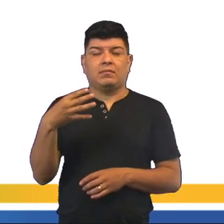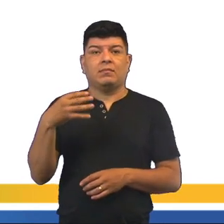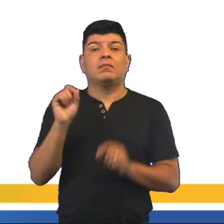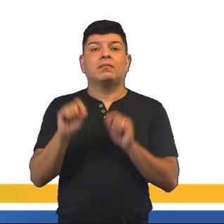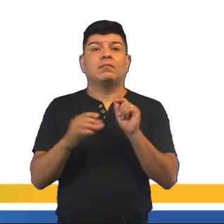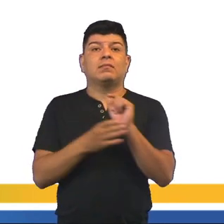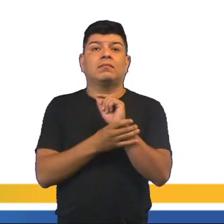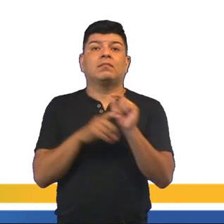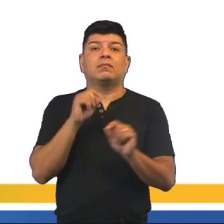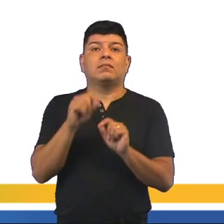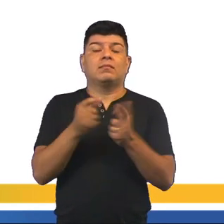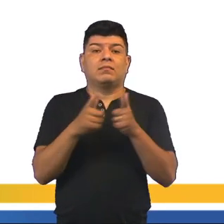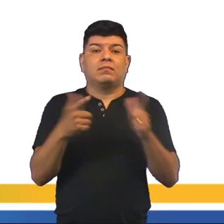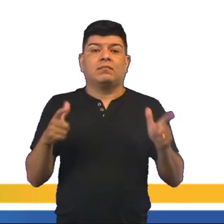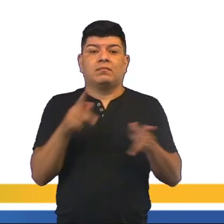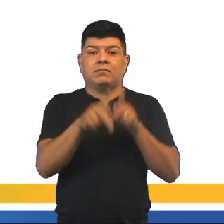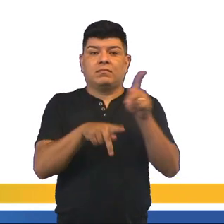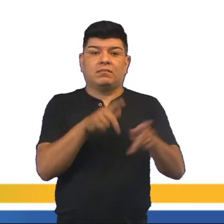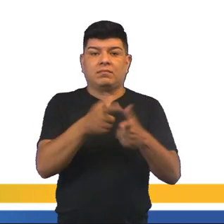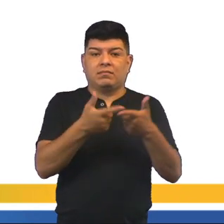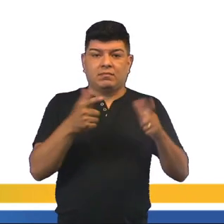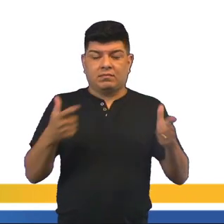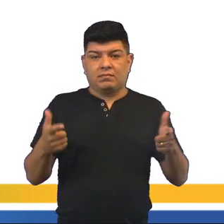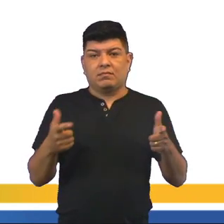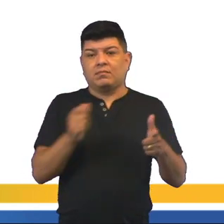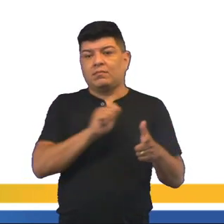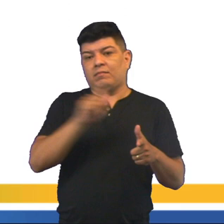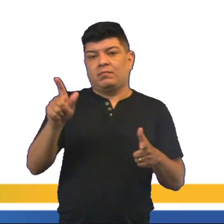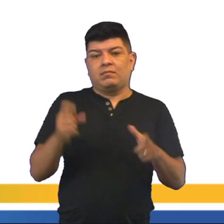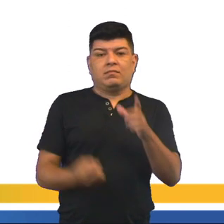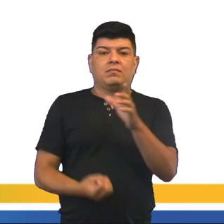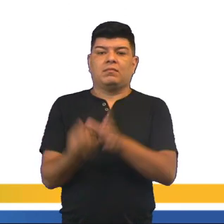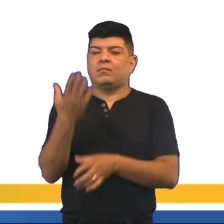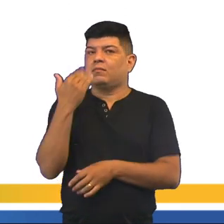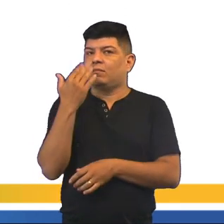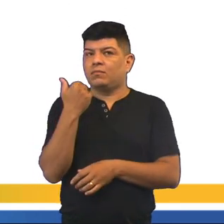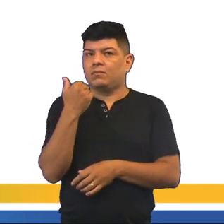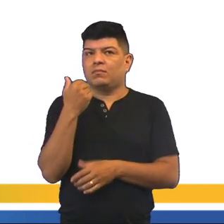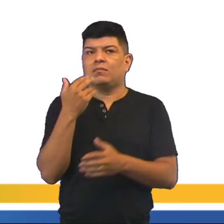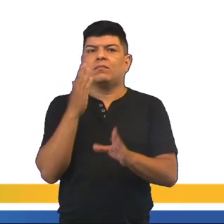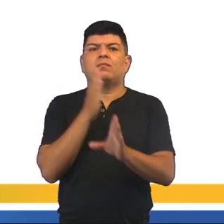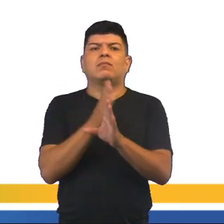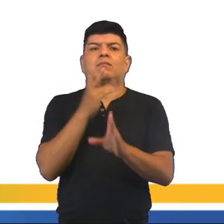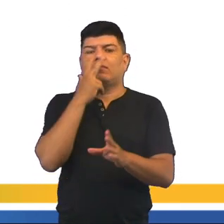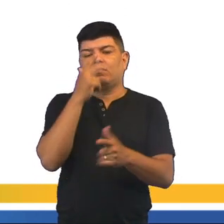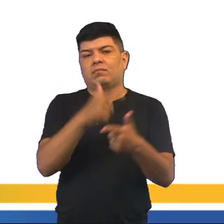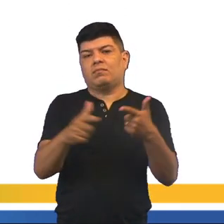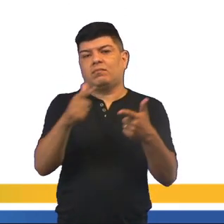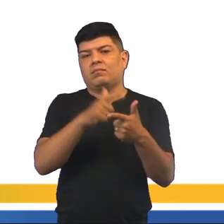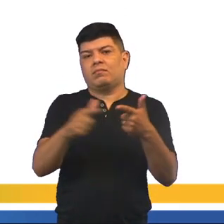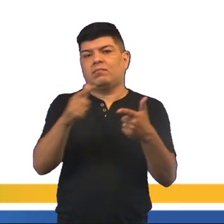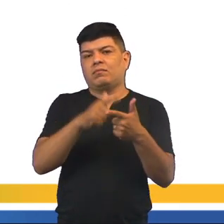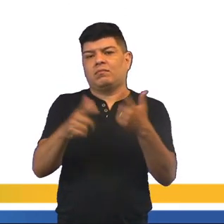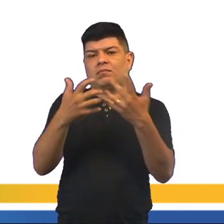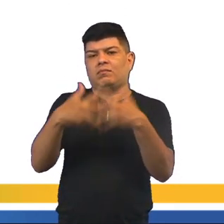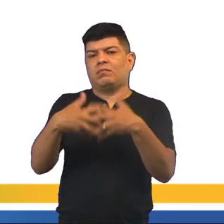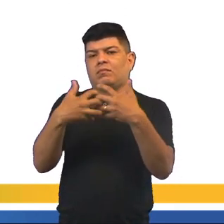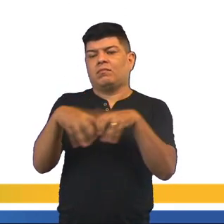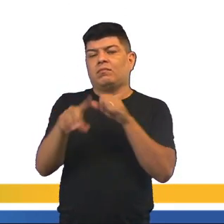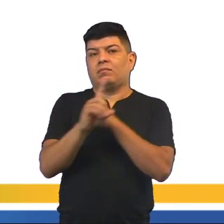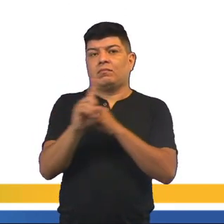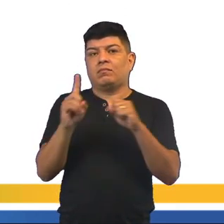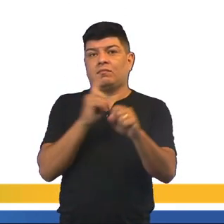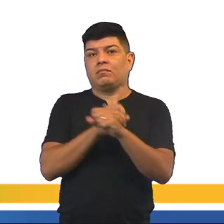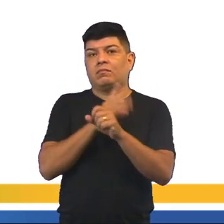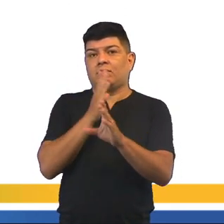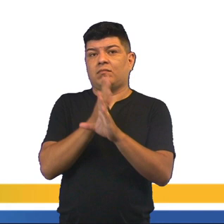que a população crescia em patamares superiores ao da produção de alimentos, o que causaria graves confusões sociais